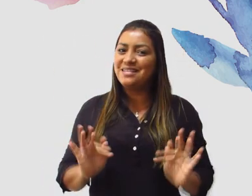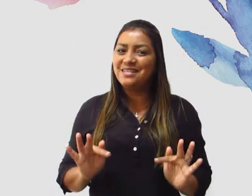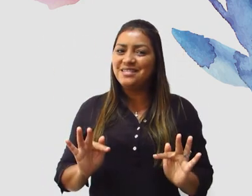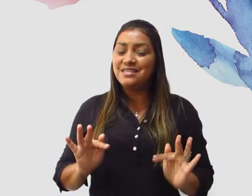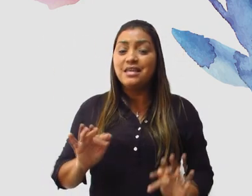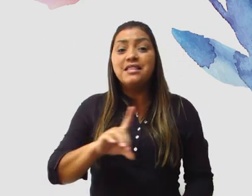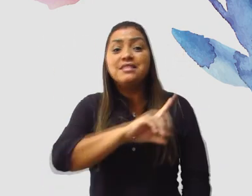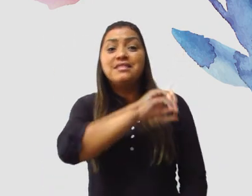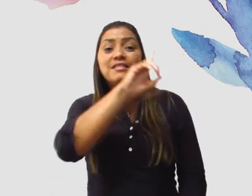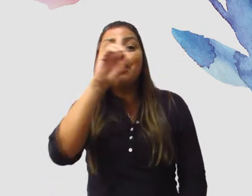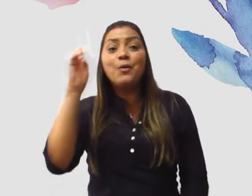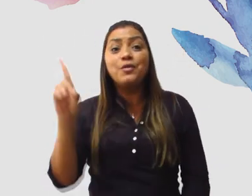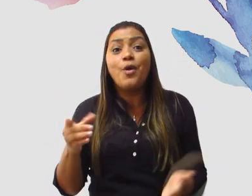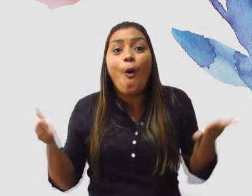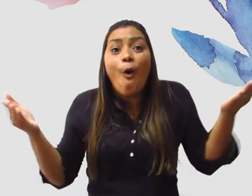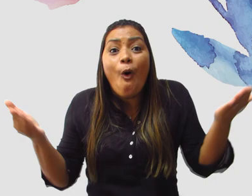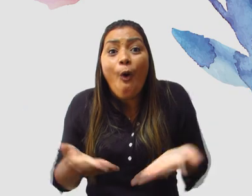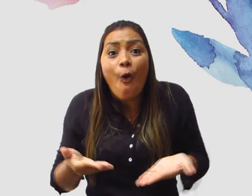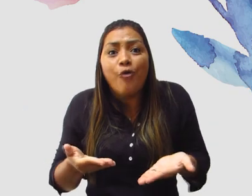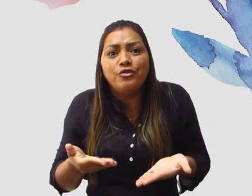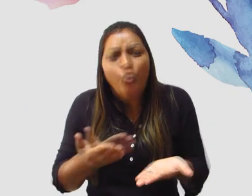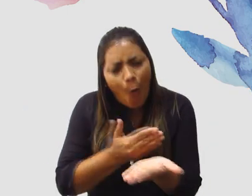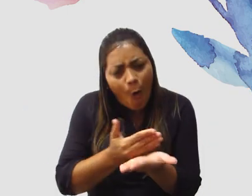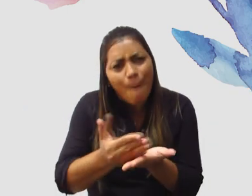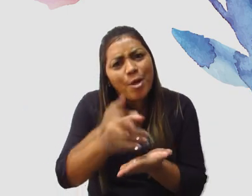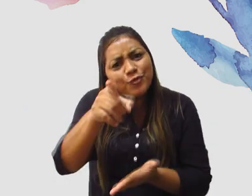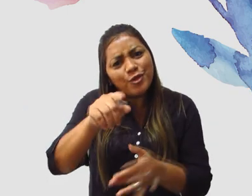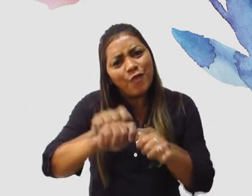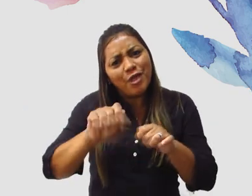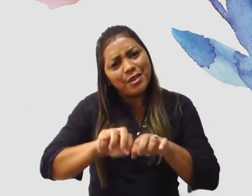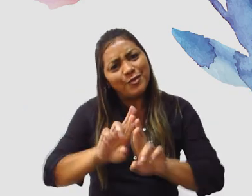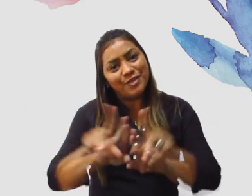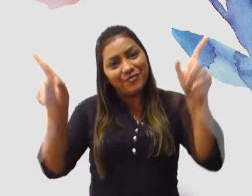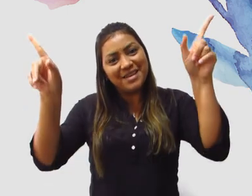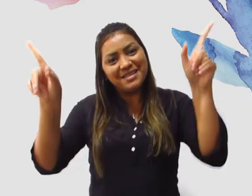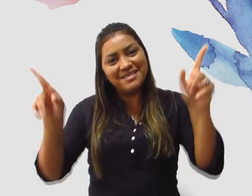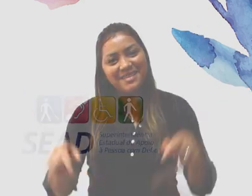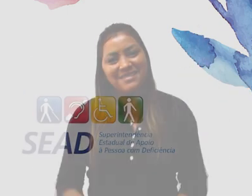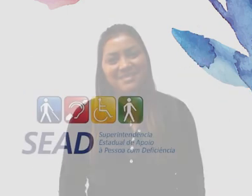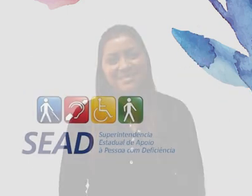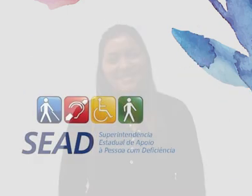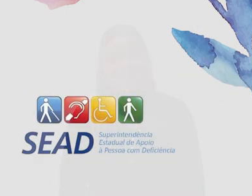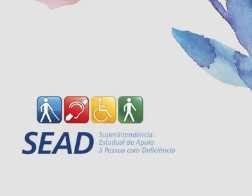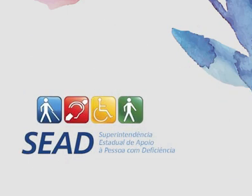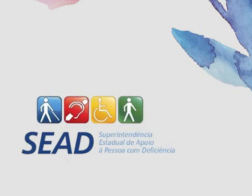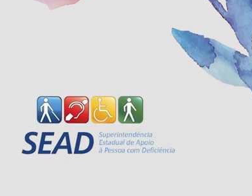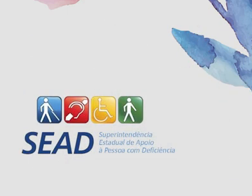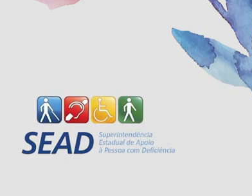seja para ser feliz. Seu dia é hoje. Faça a diferença.